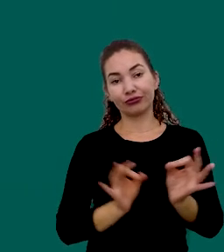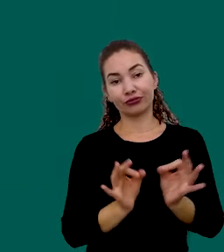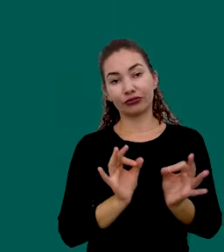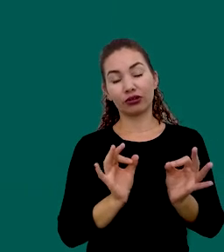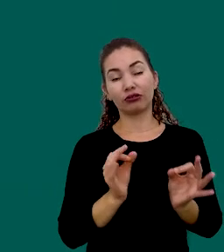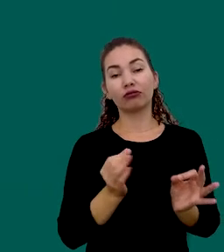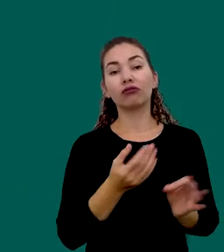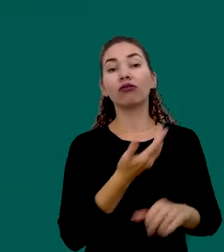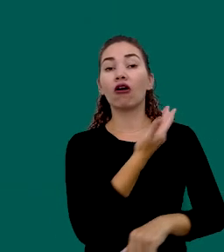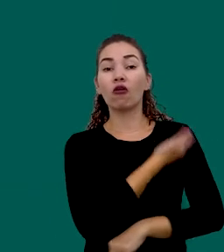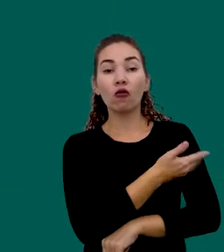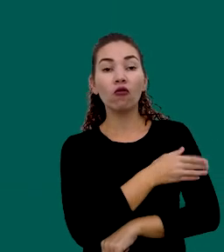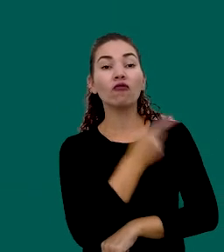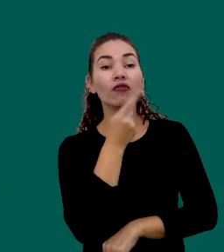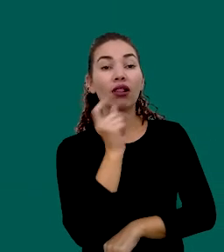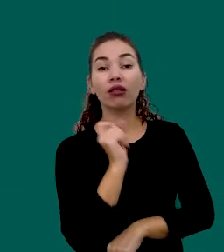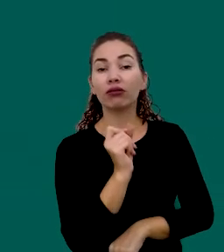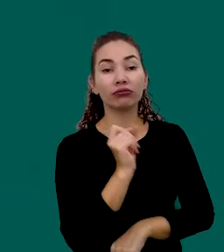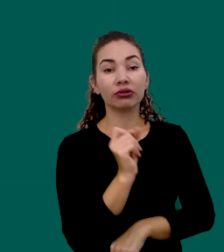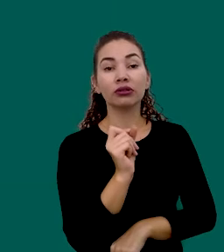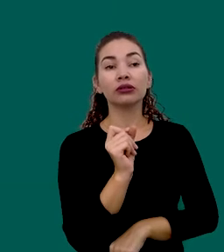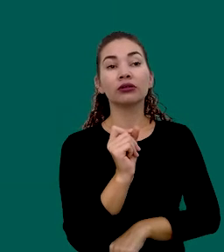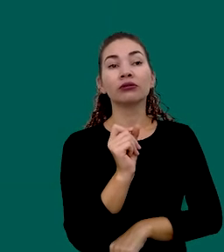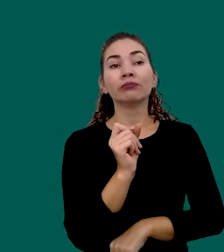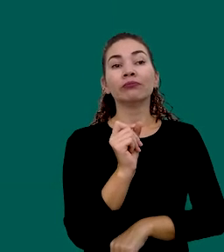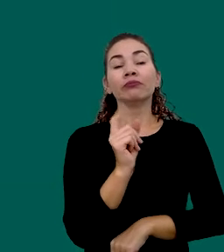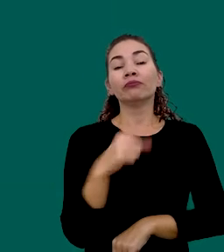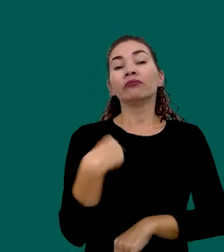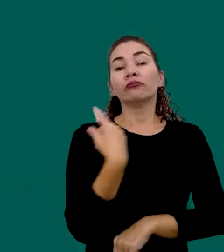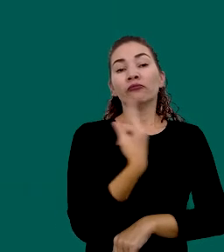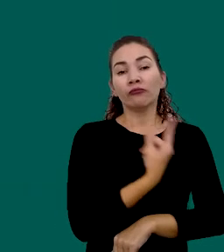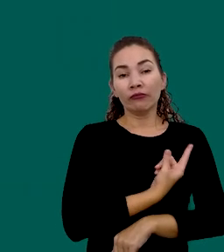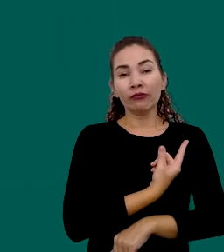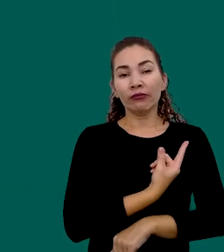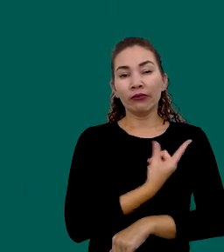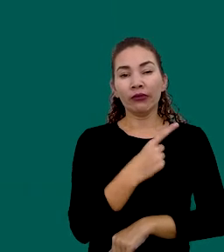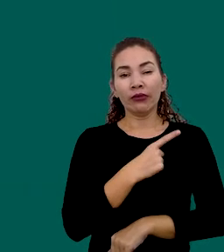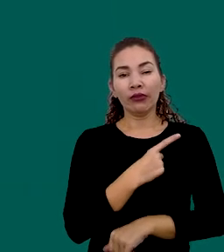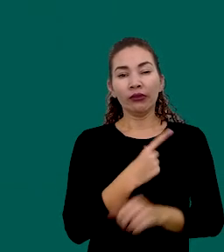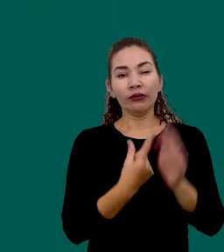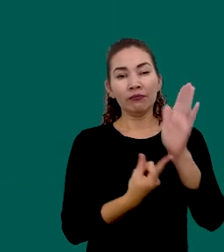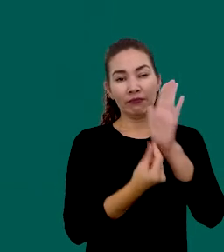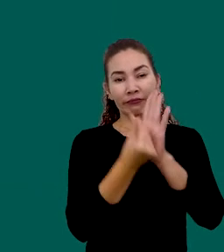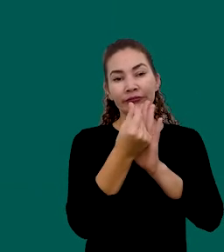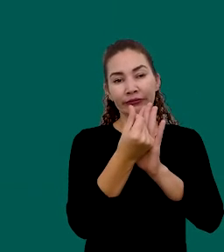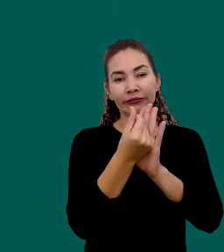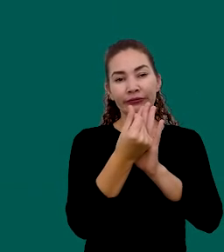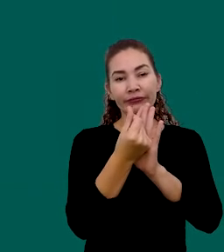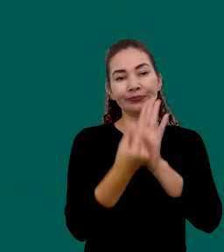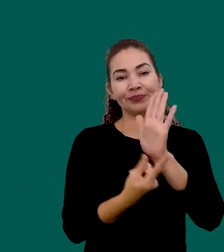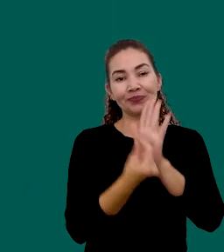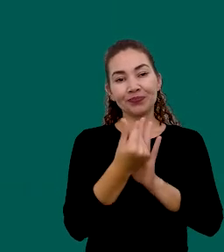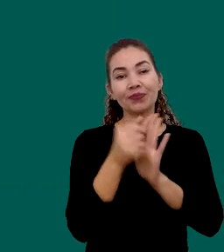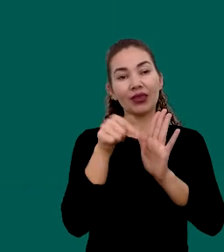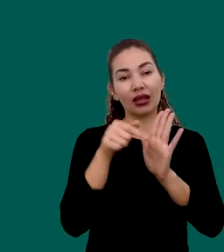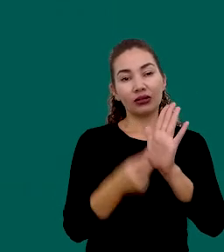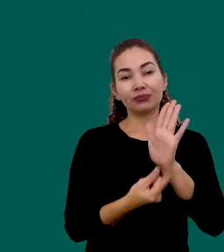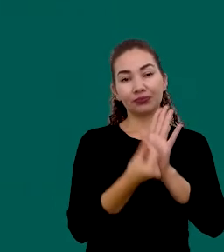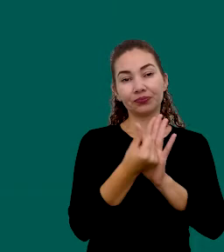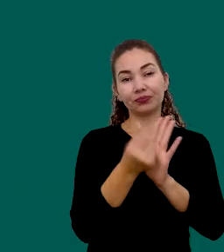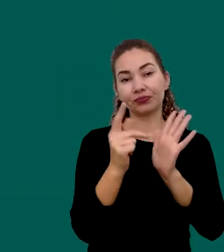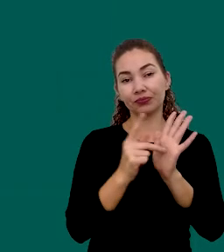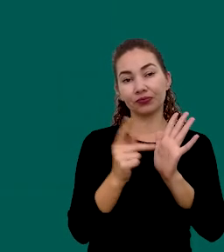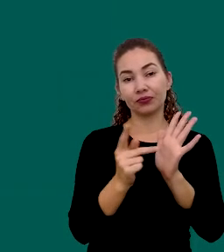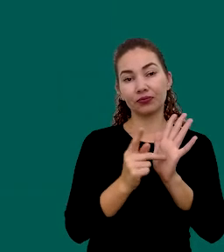costumo Comentar Que Para nós Termos Um orçamento E esse orçamento De